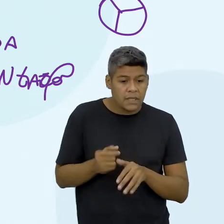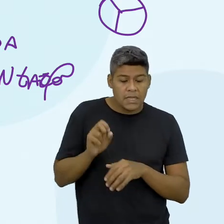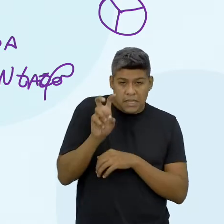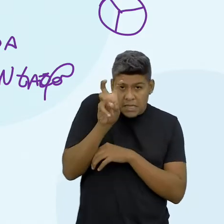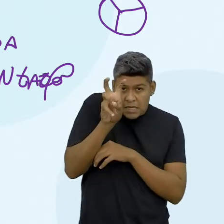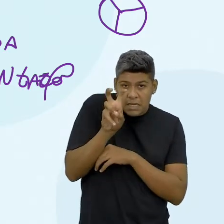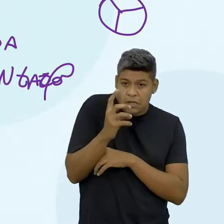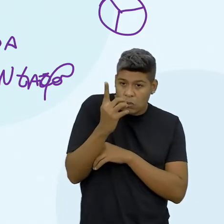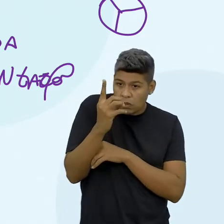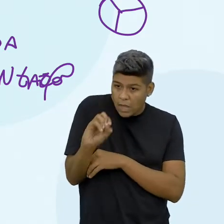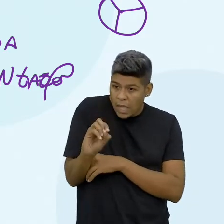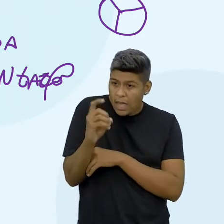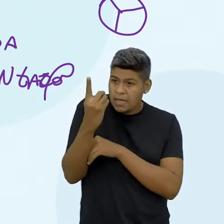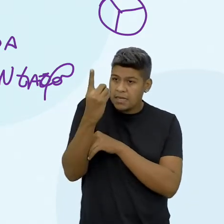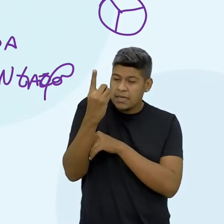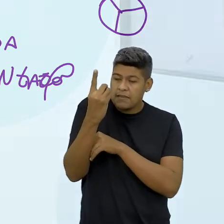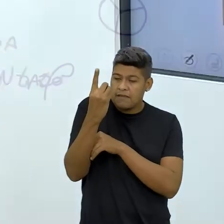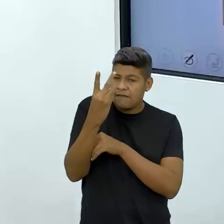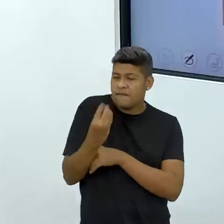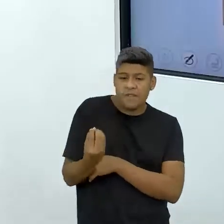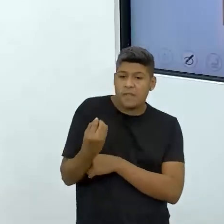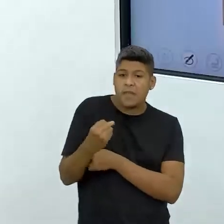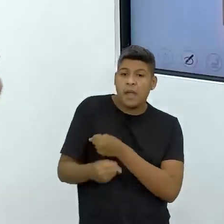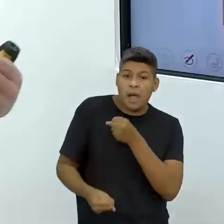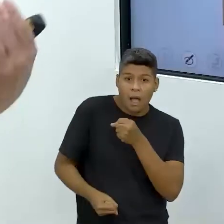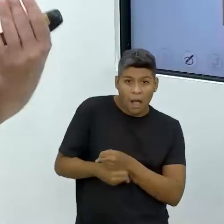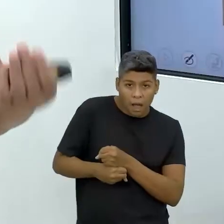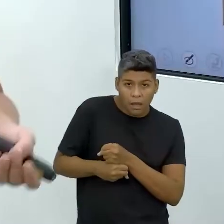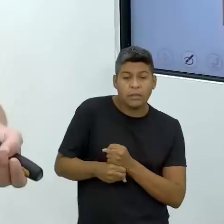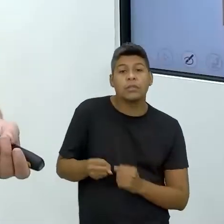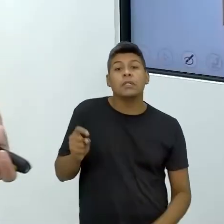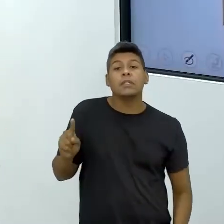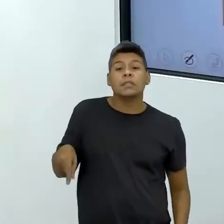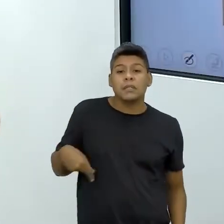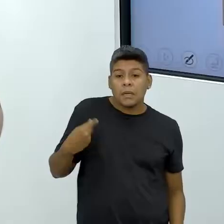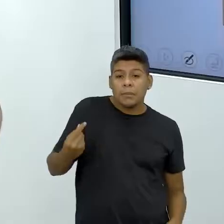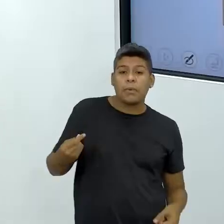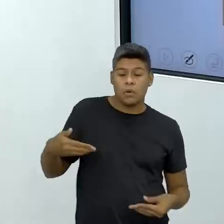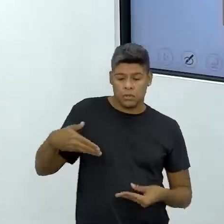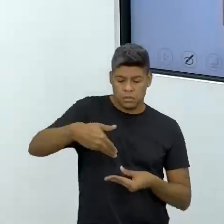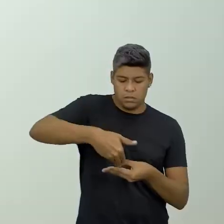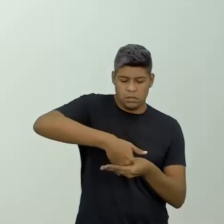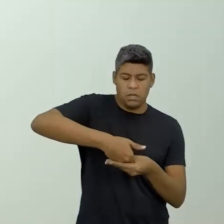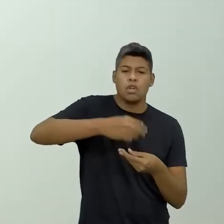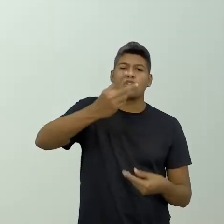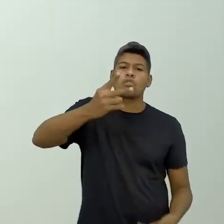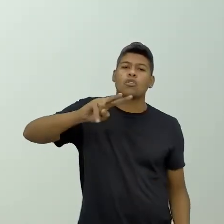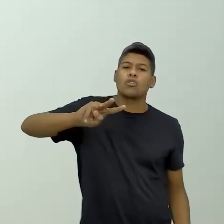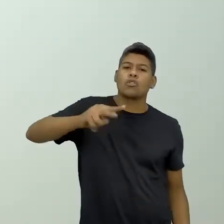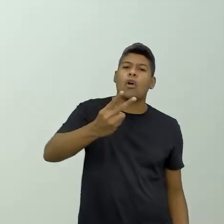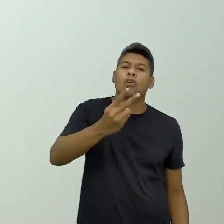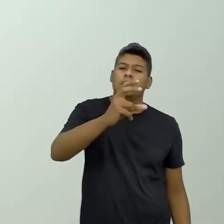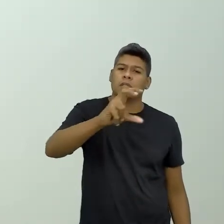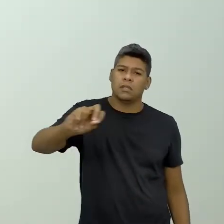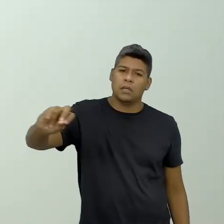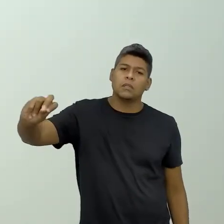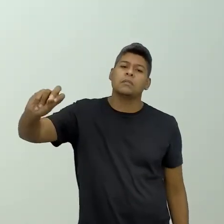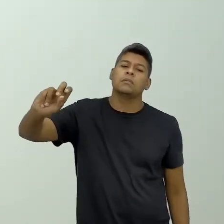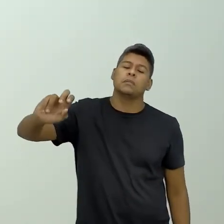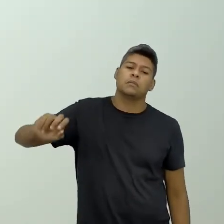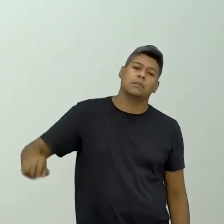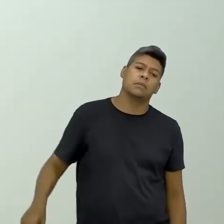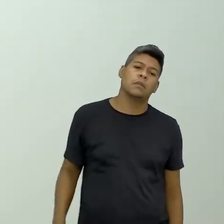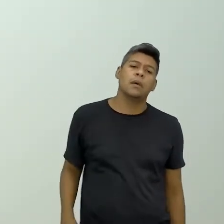5, 10, 15, 20 anos? Depois a gente ganhou um envelope com 2.500 reais e aí a gente